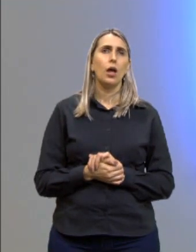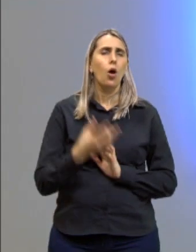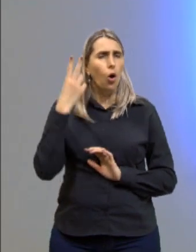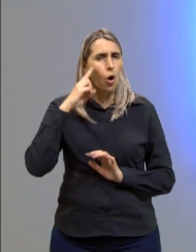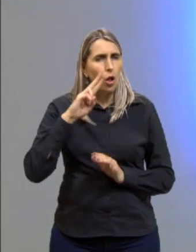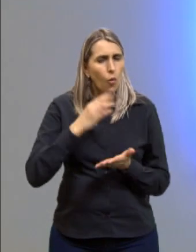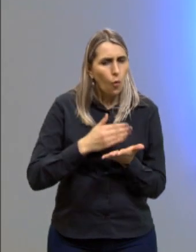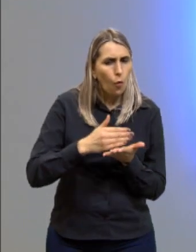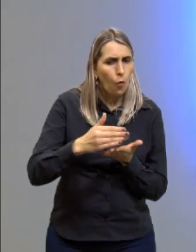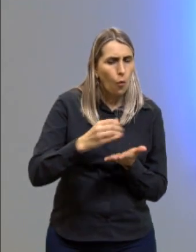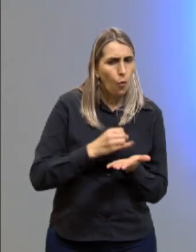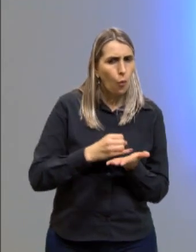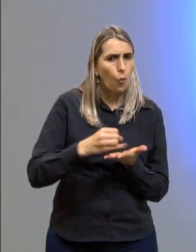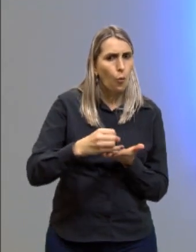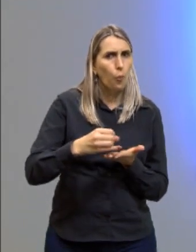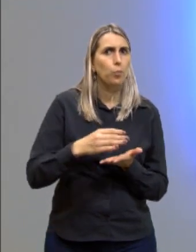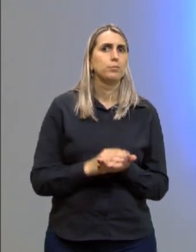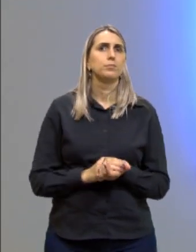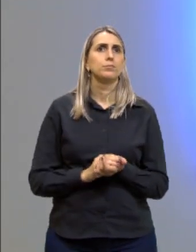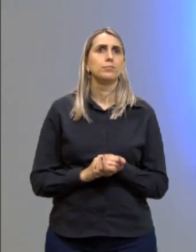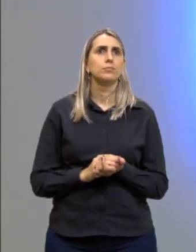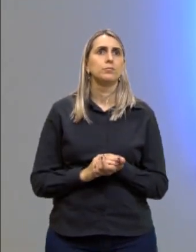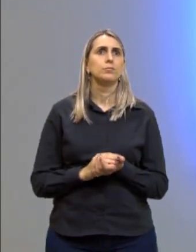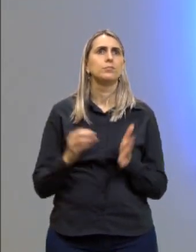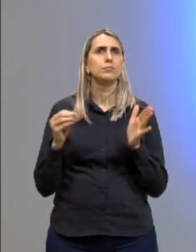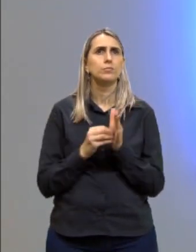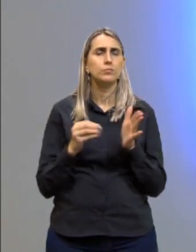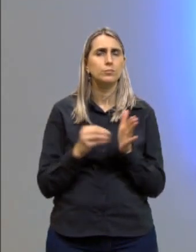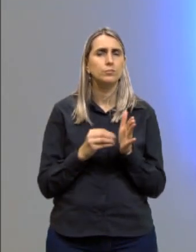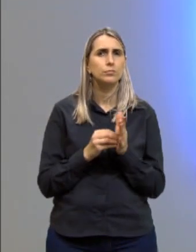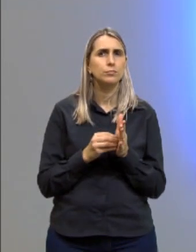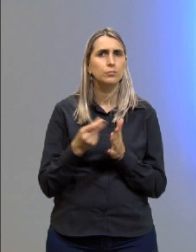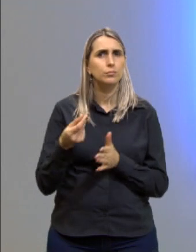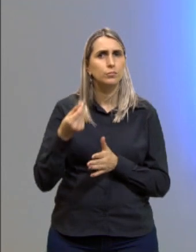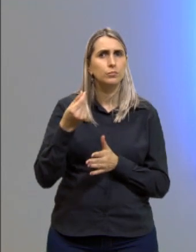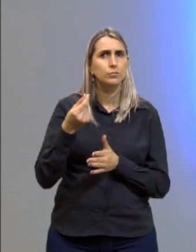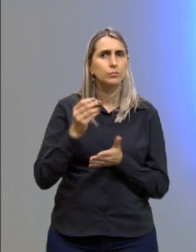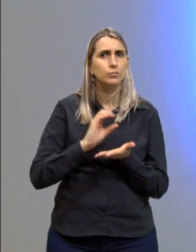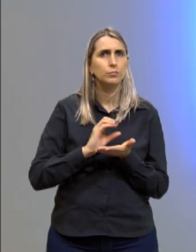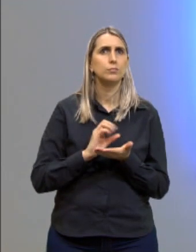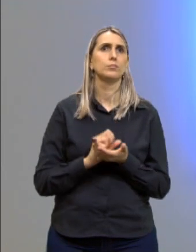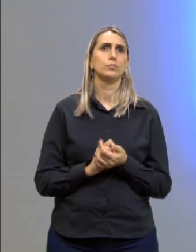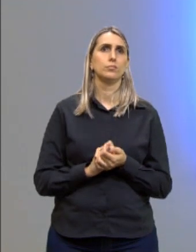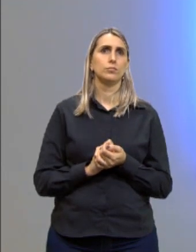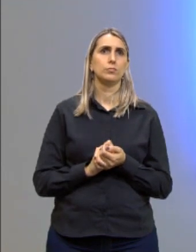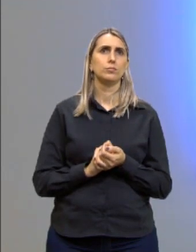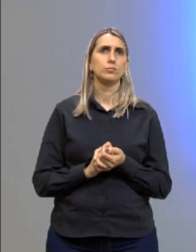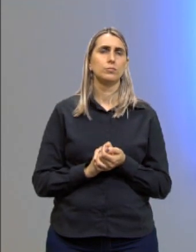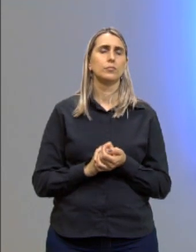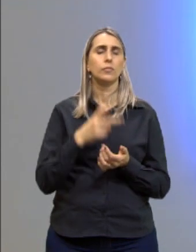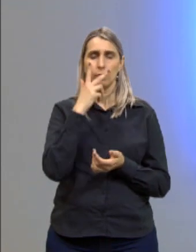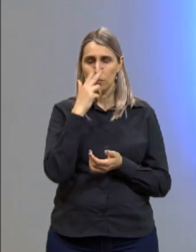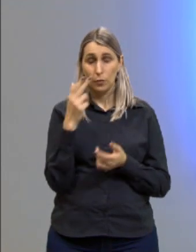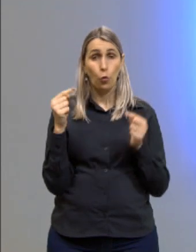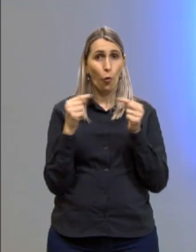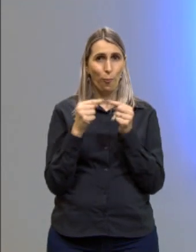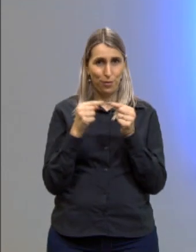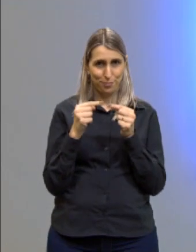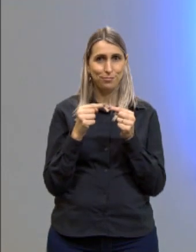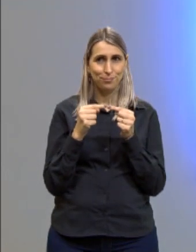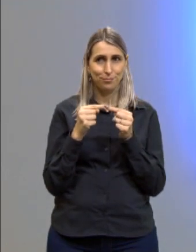como ela começa o desenvolvimento dois. A insuficiência de recursos. Está vendo que é a mesma coisa